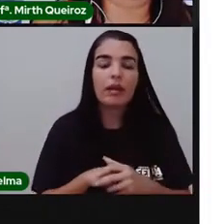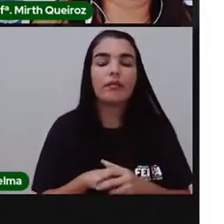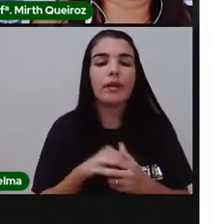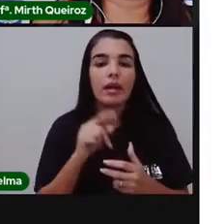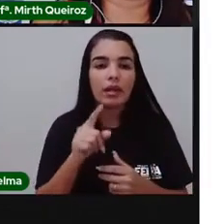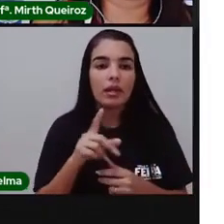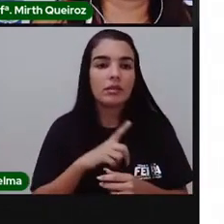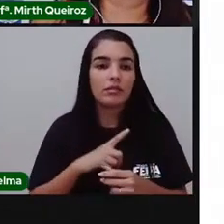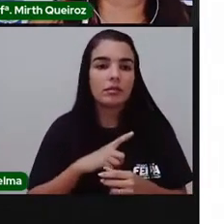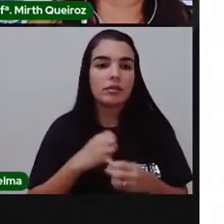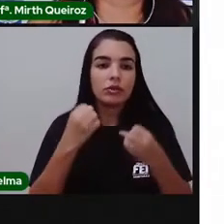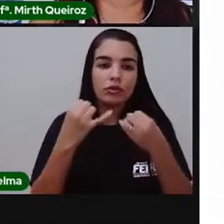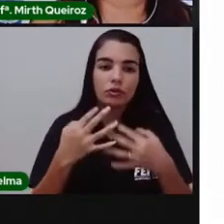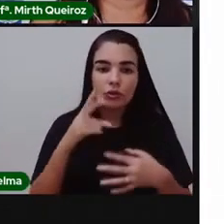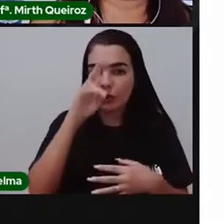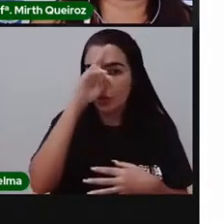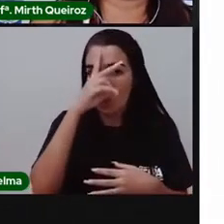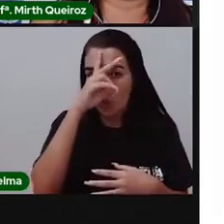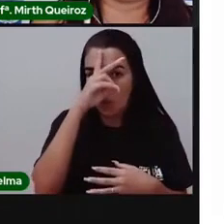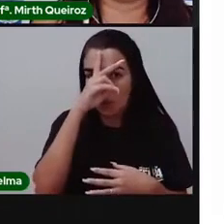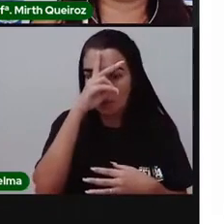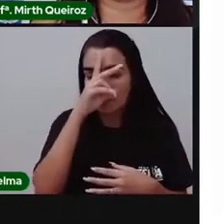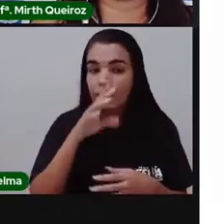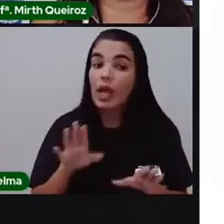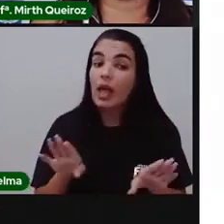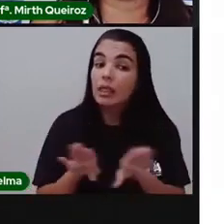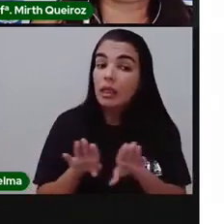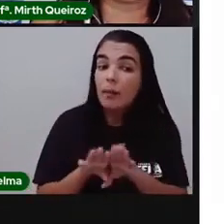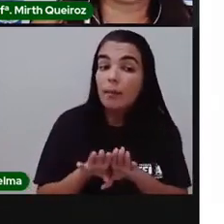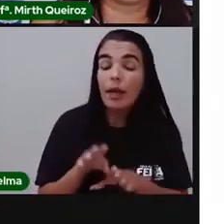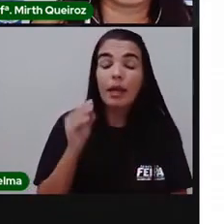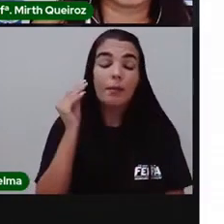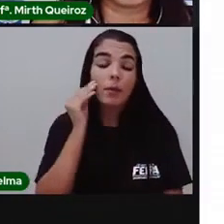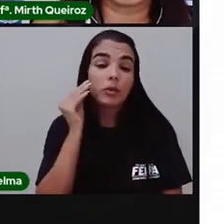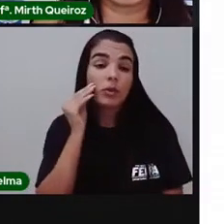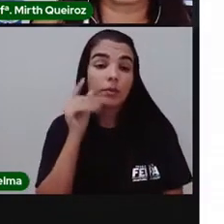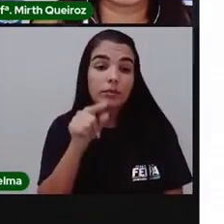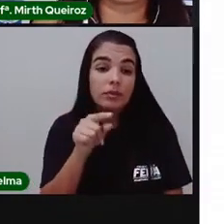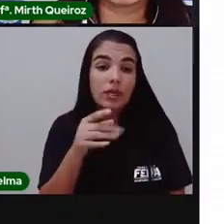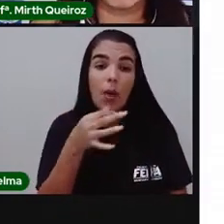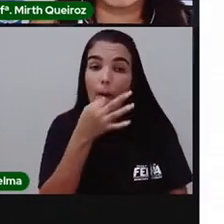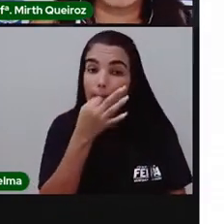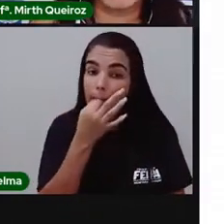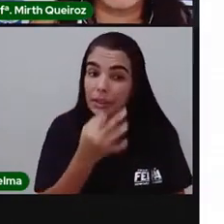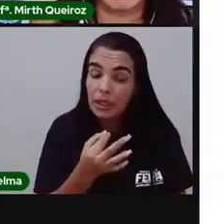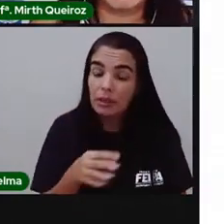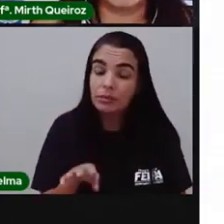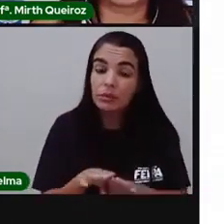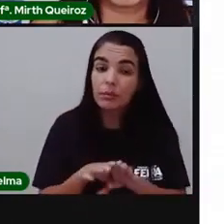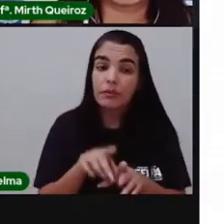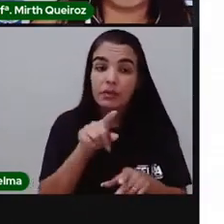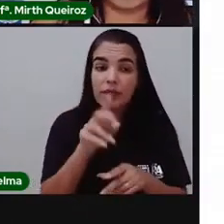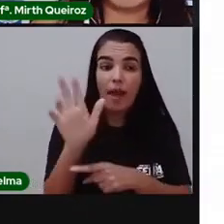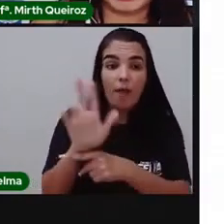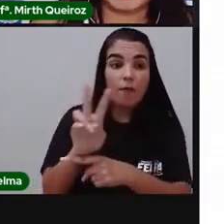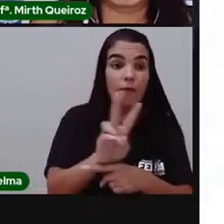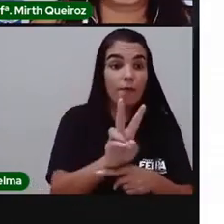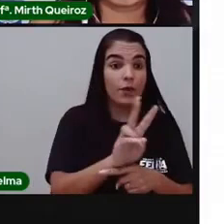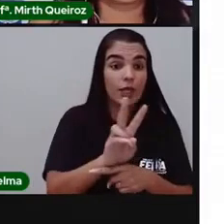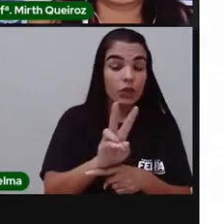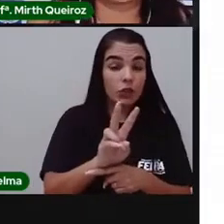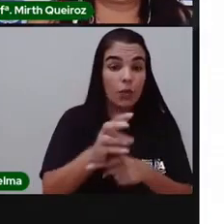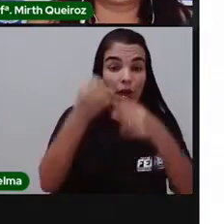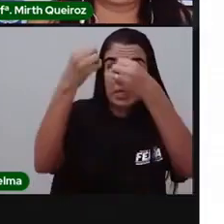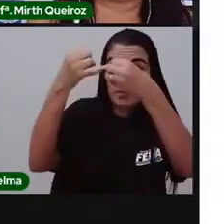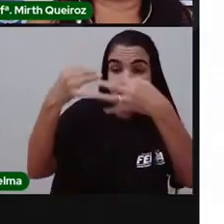informações sobre o tangrã. Sugerimos também, sugerimos também que vocês gravem um vídeo contando a história do tangrã. Vocês vão contar